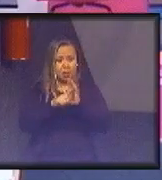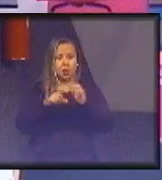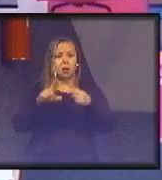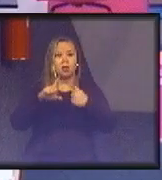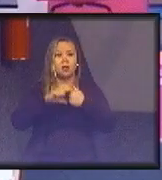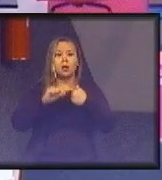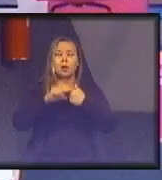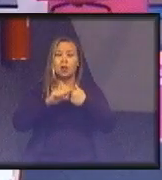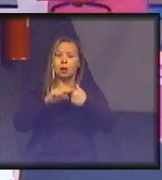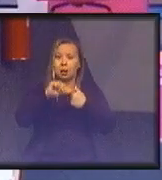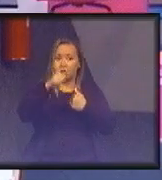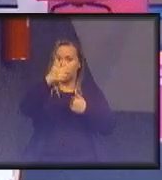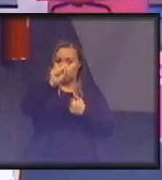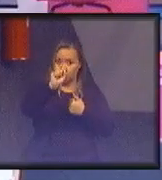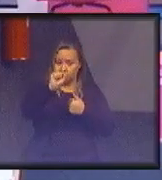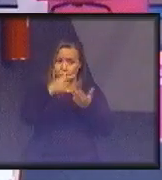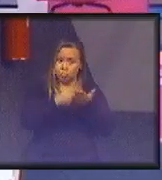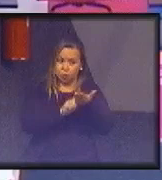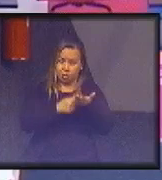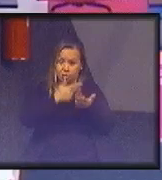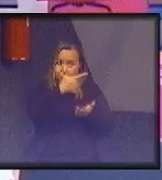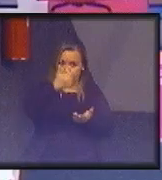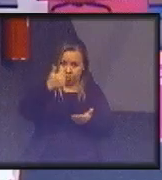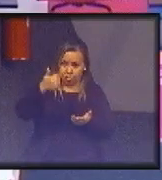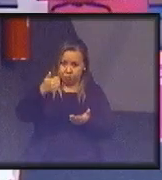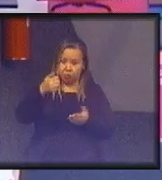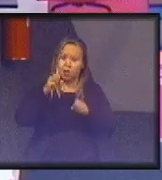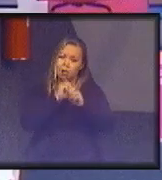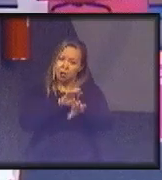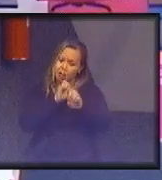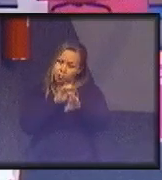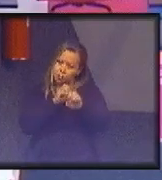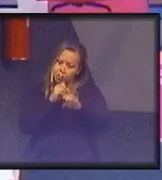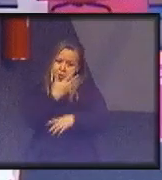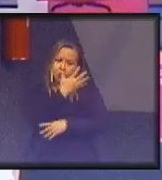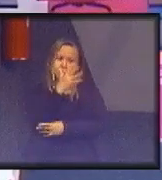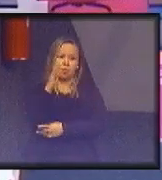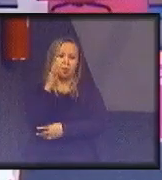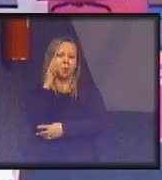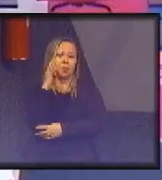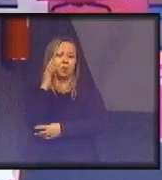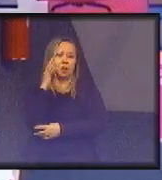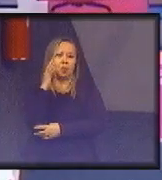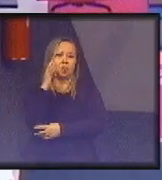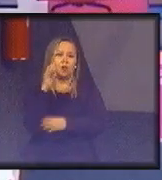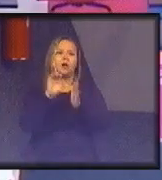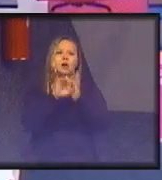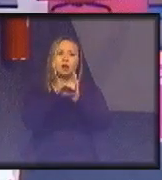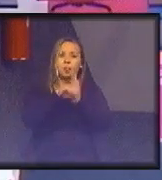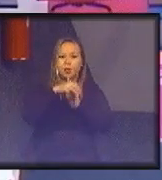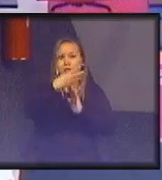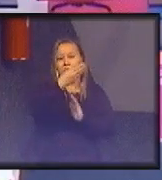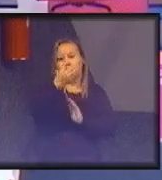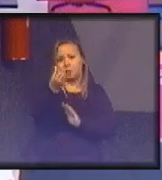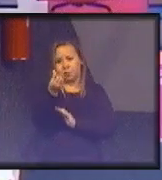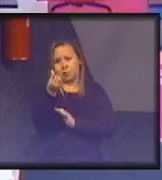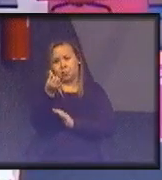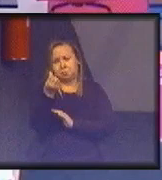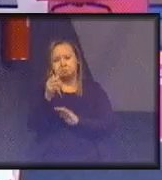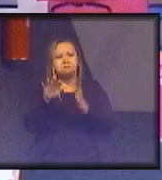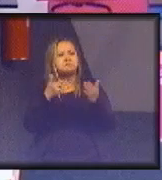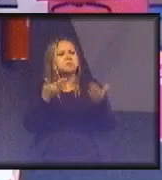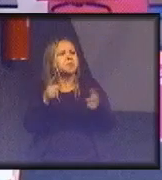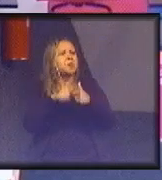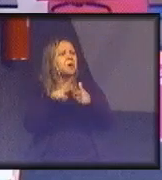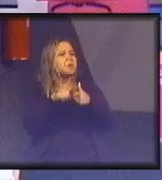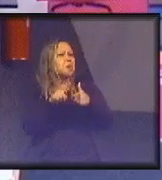Agenda 21, Educação Ambiental, capítulo 36. Mas qual é o